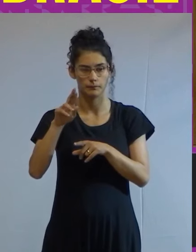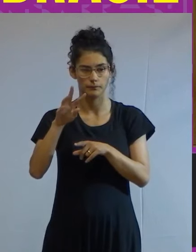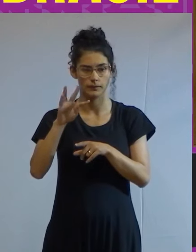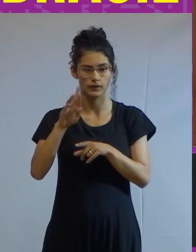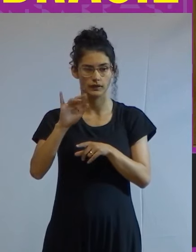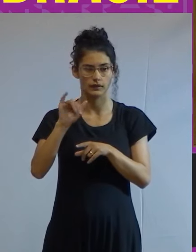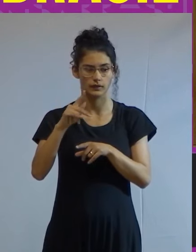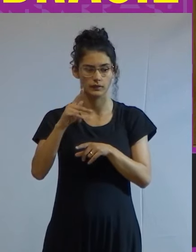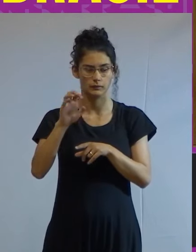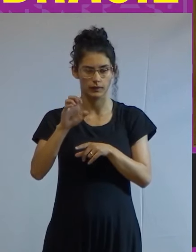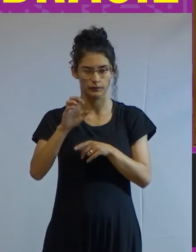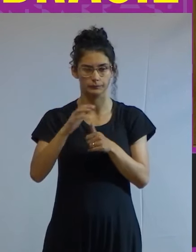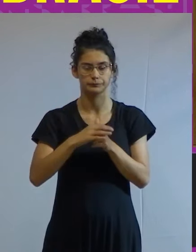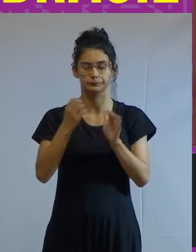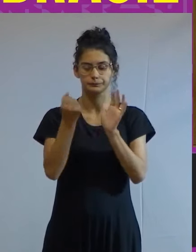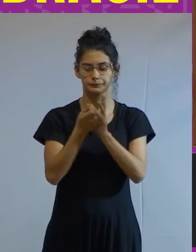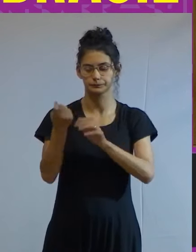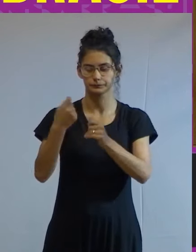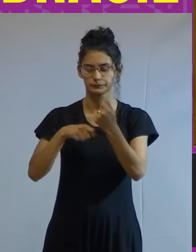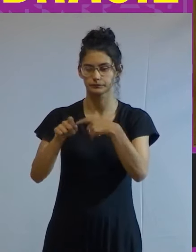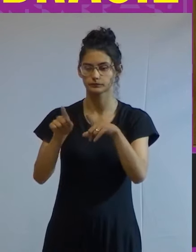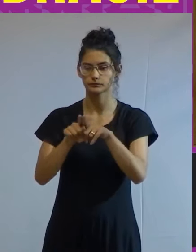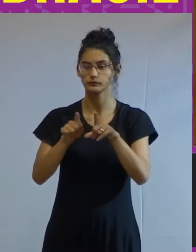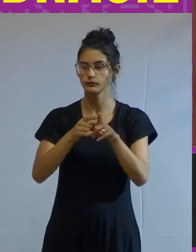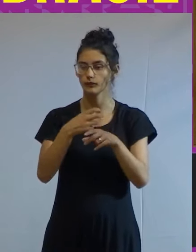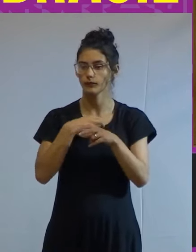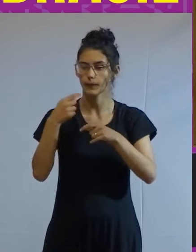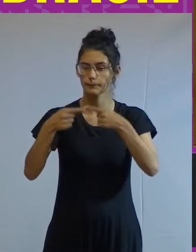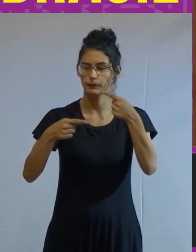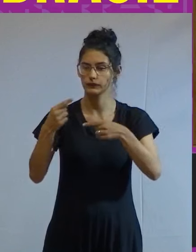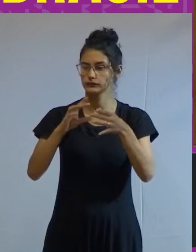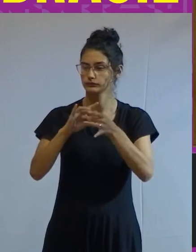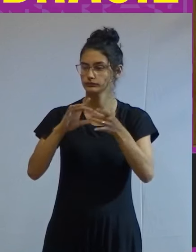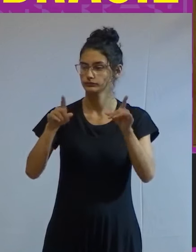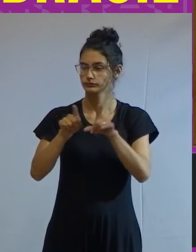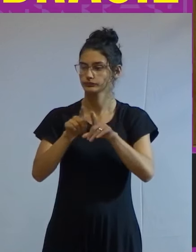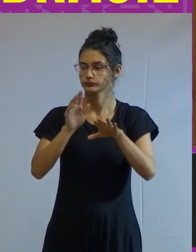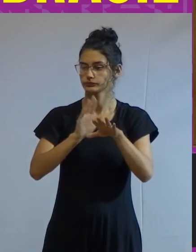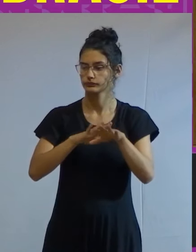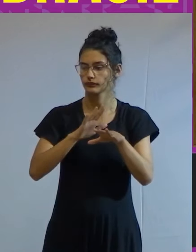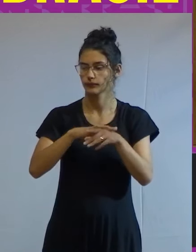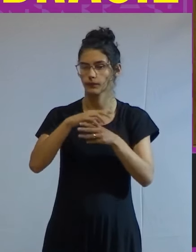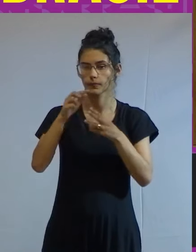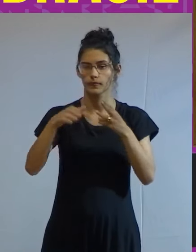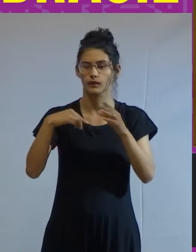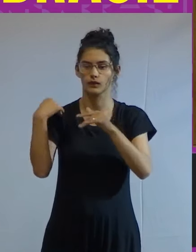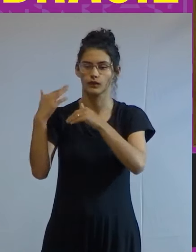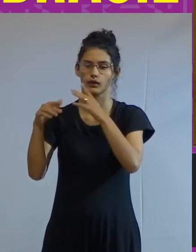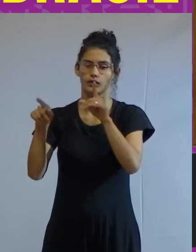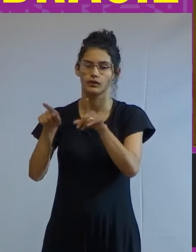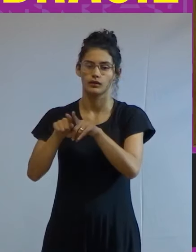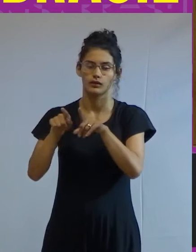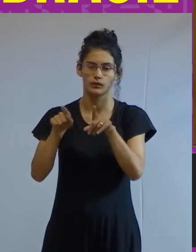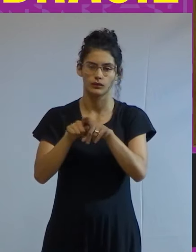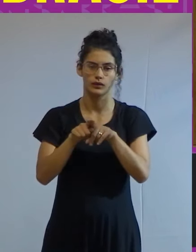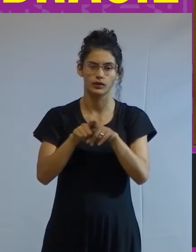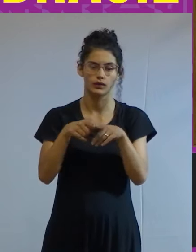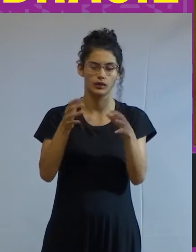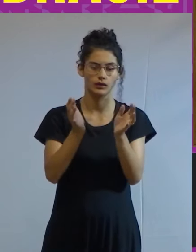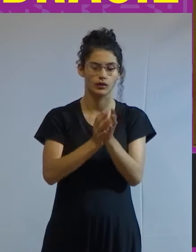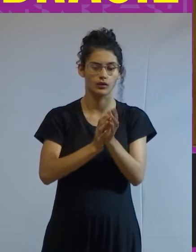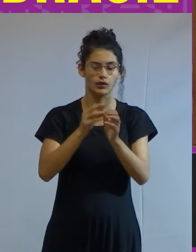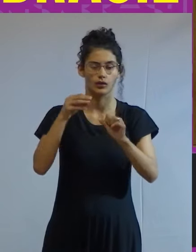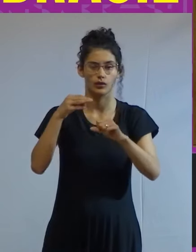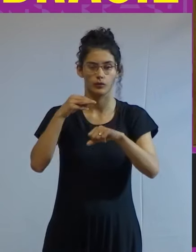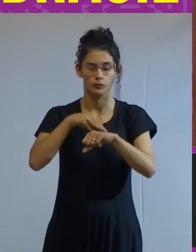macroeconômico assim o ascenso das políticas liberais e a financeirização do processo de acumulação num movimento